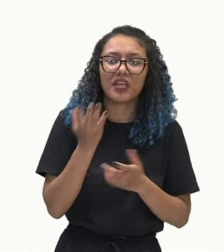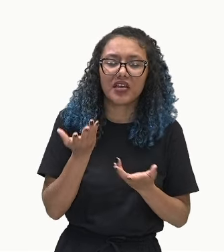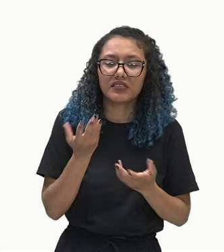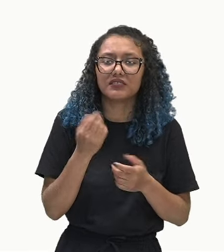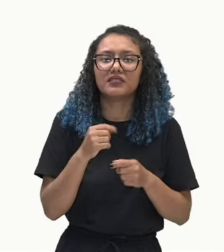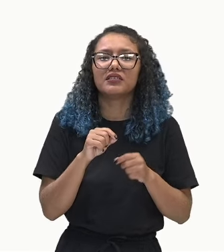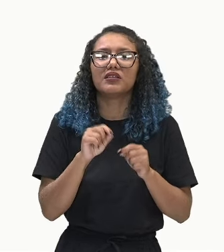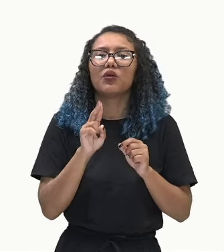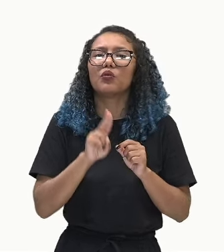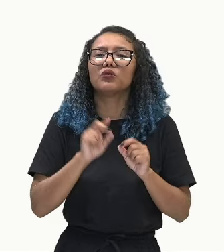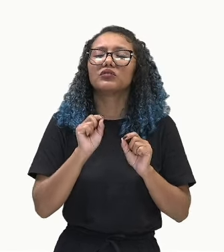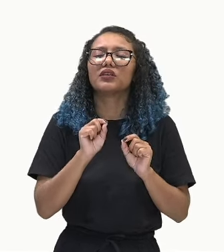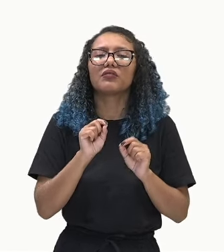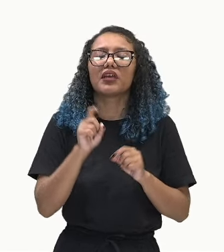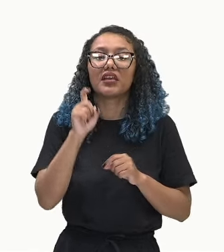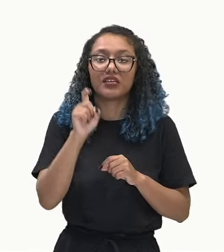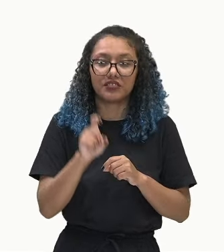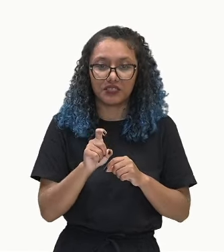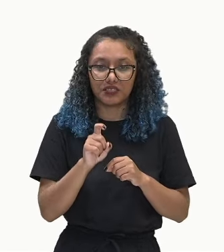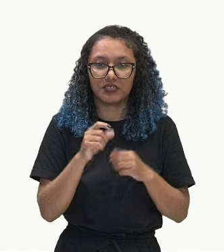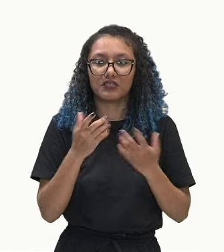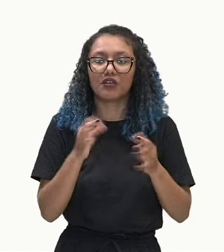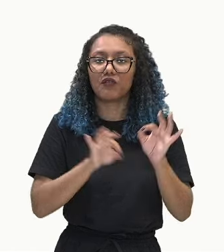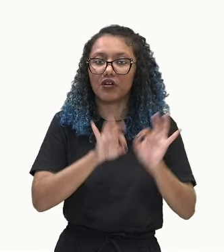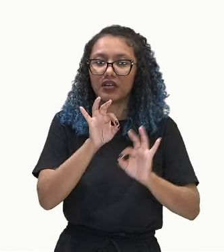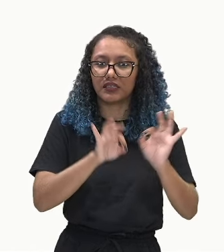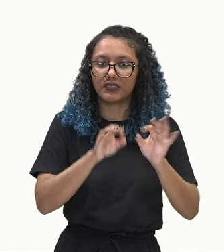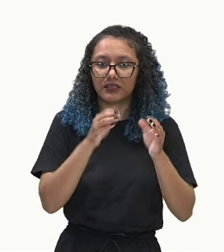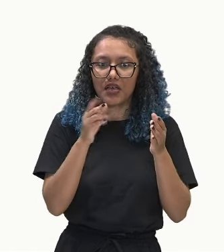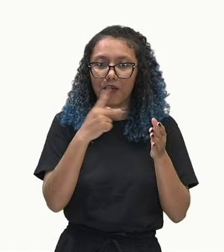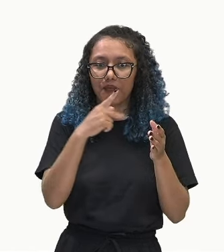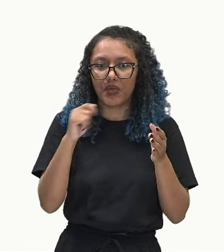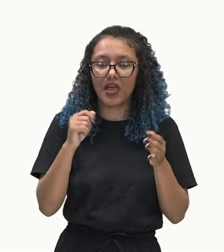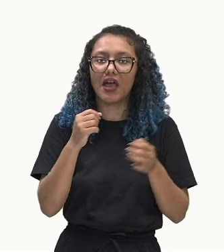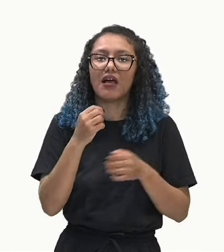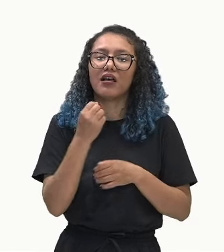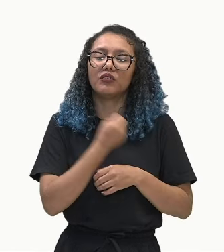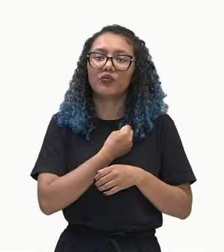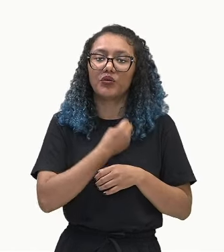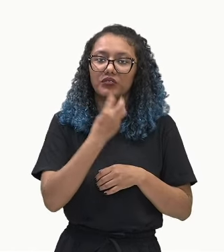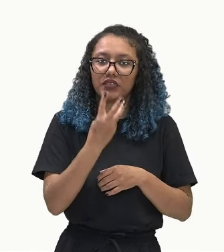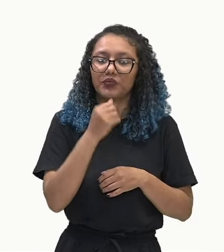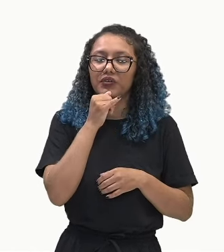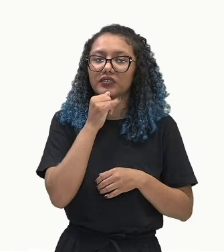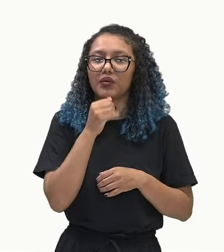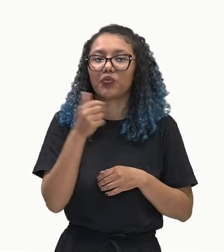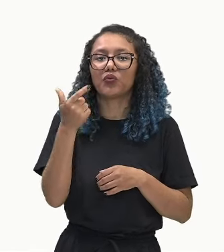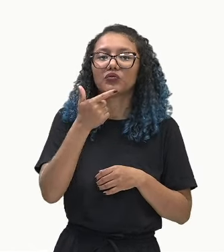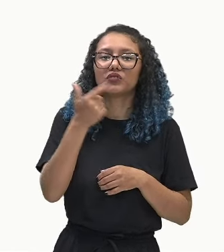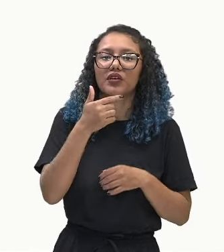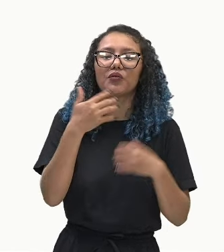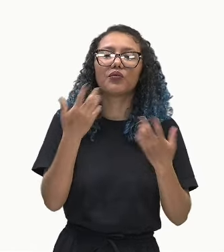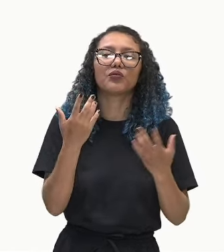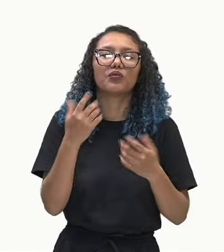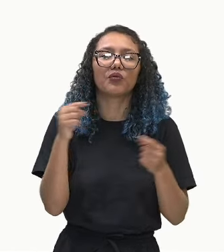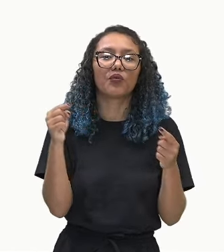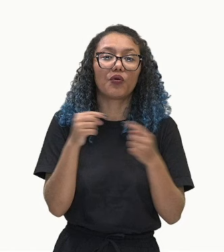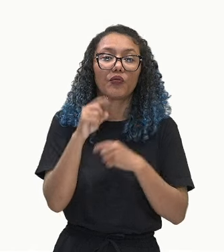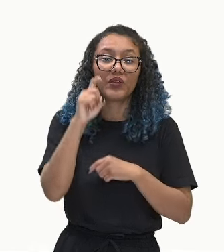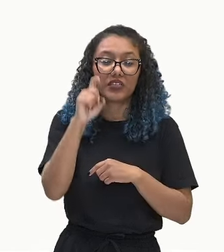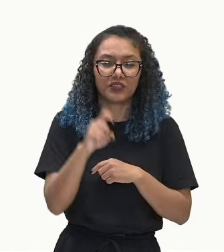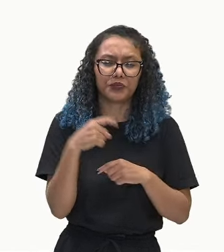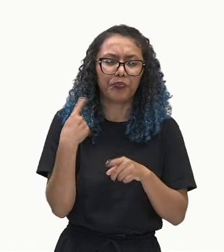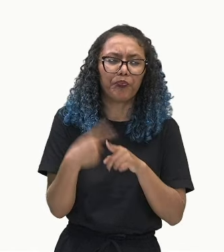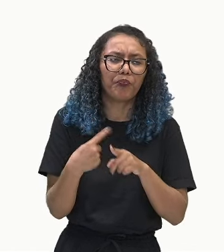a gente vai colocar uma PA com 3 termos. Vamos dizer que o termo do meio é x. Por que eu